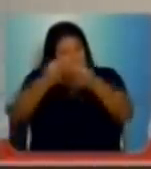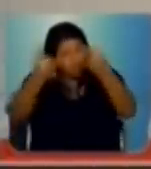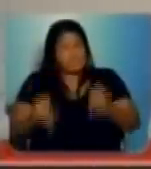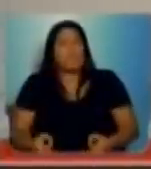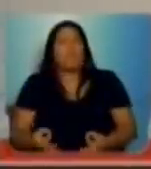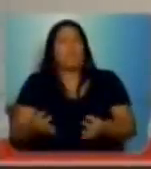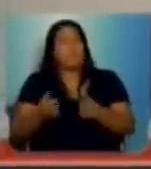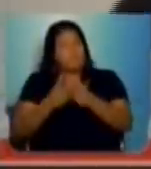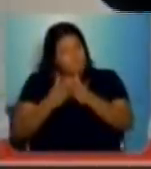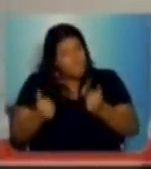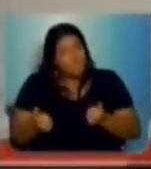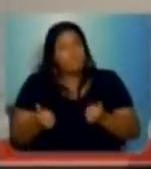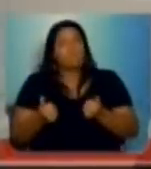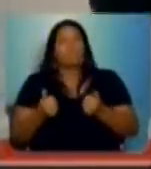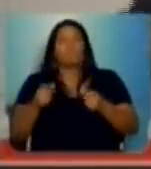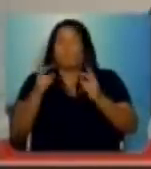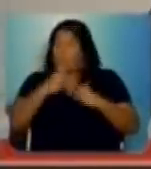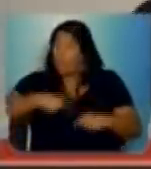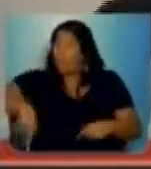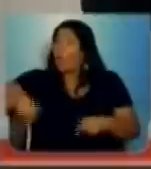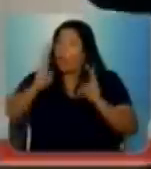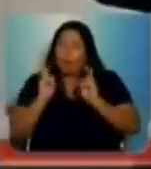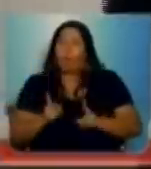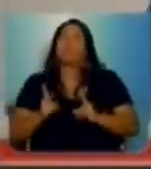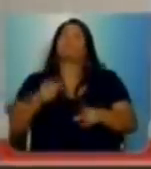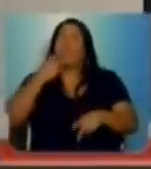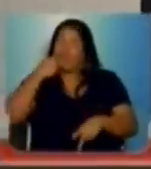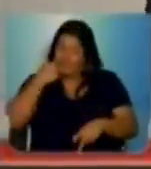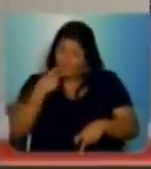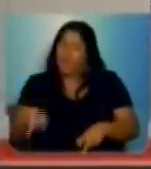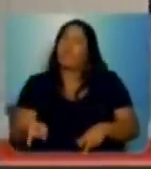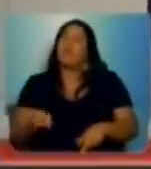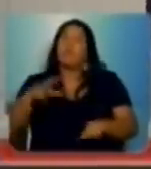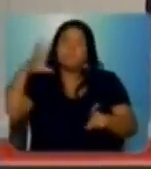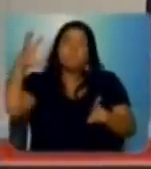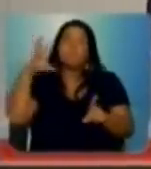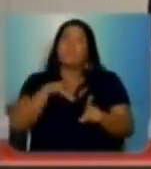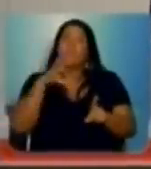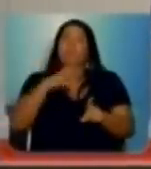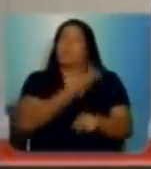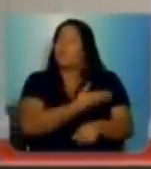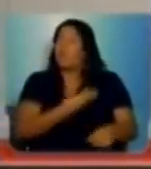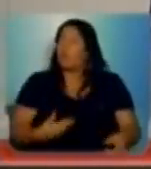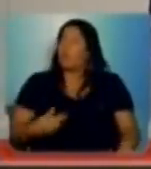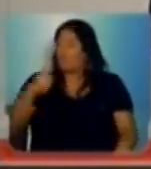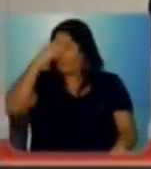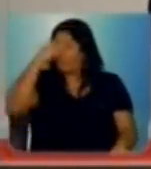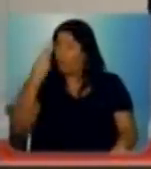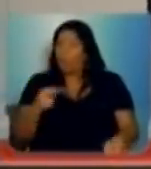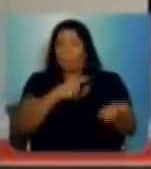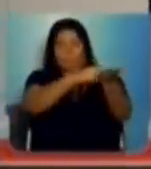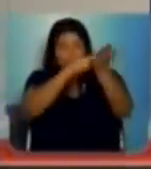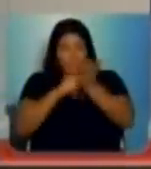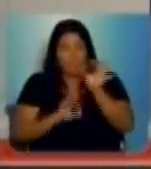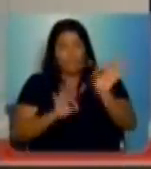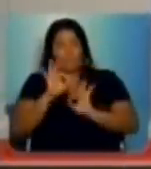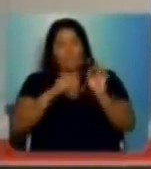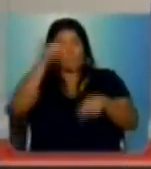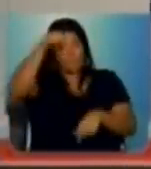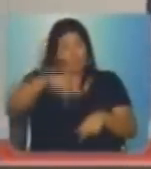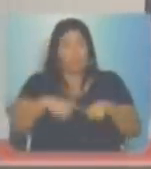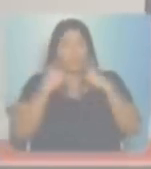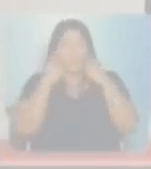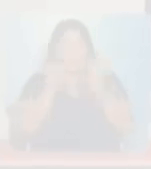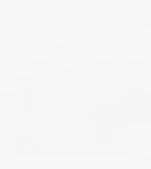ETECs. Fica aqui o nosso apelo. Nós vamos continuar denunciando e pressionando aqui o governador a enviar o projeto